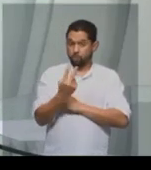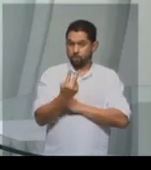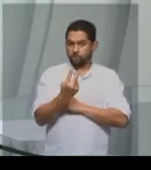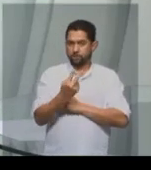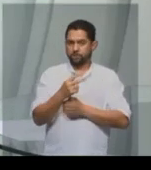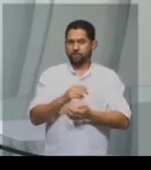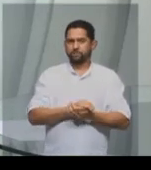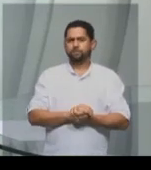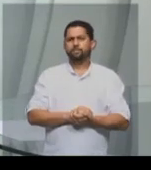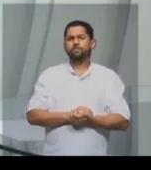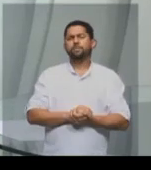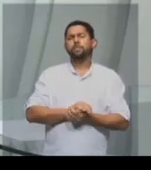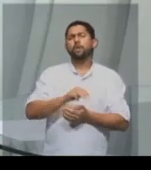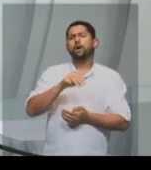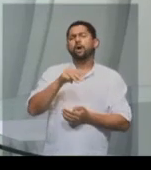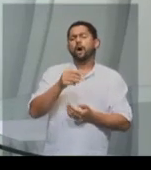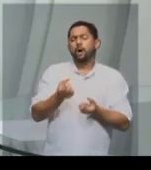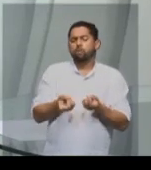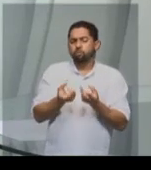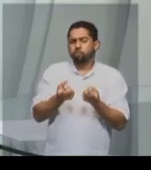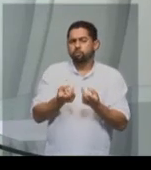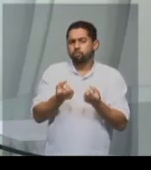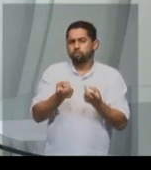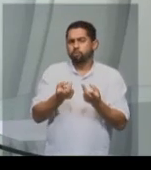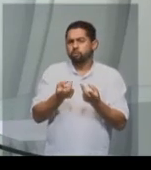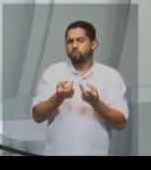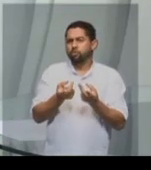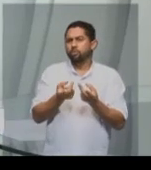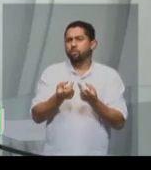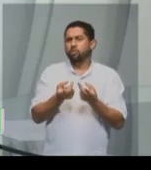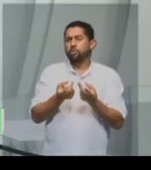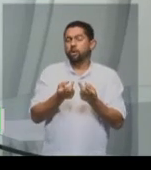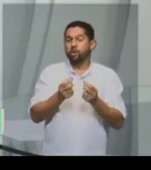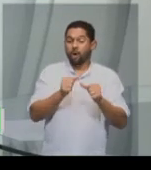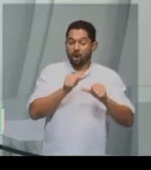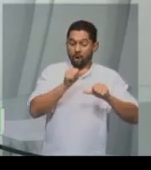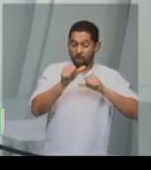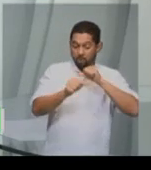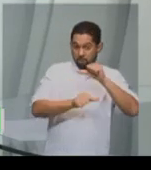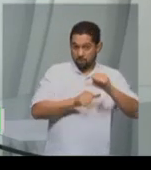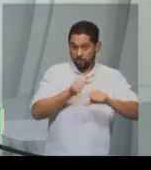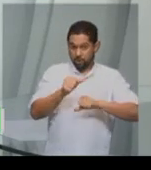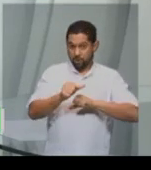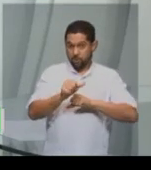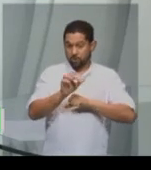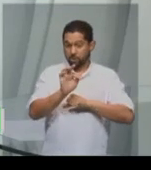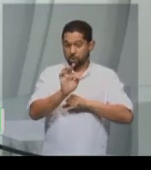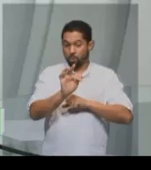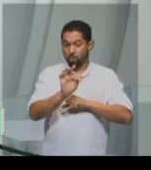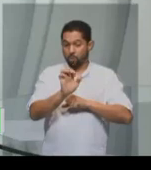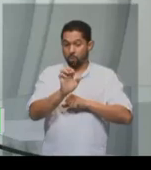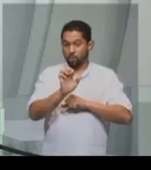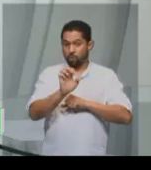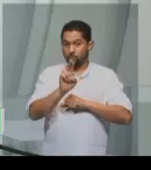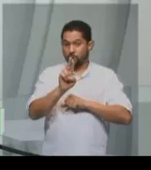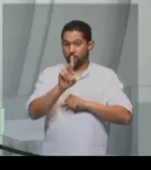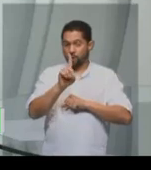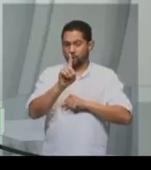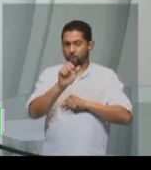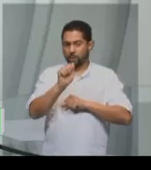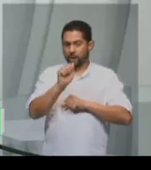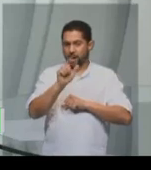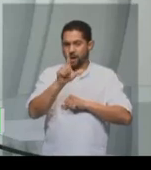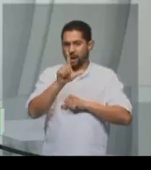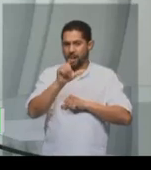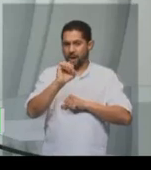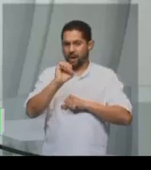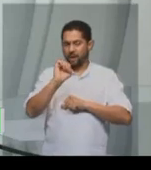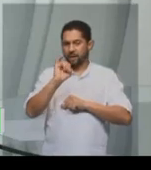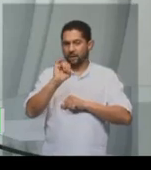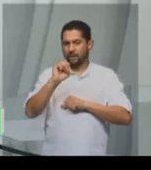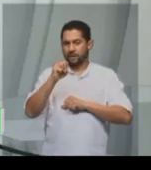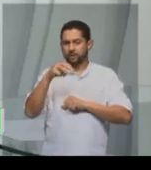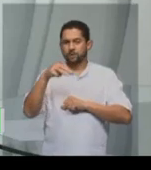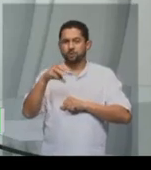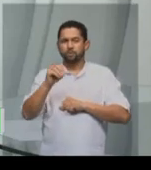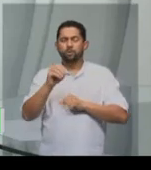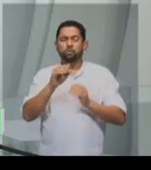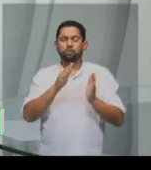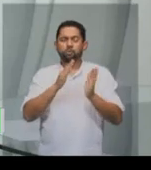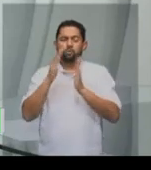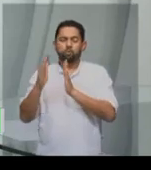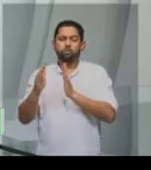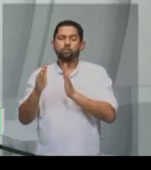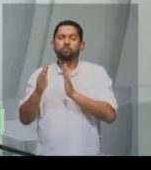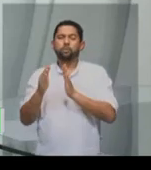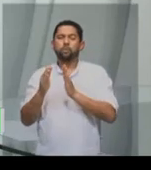processo de transição do feudalismo para o capitalismo? Vamos tentar entender primeiro o conceito. A ideia de mercantilismo